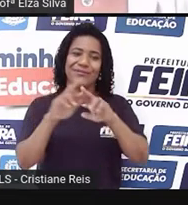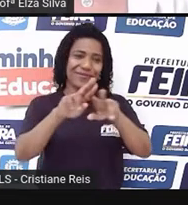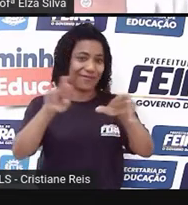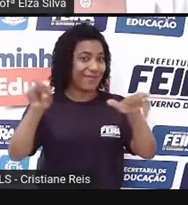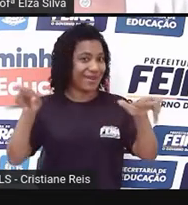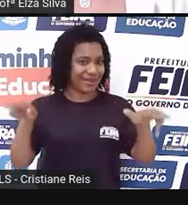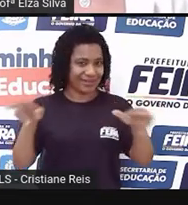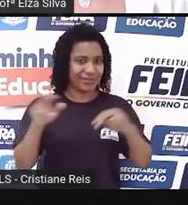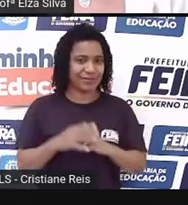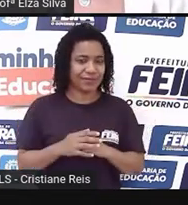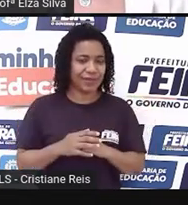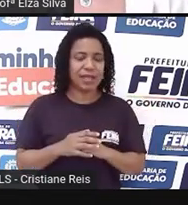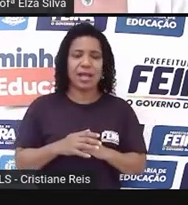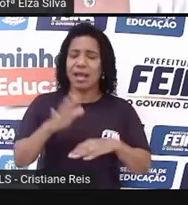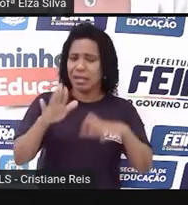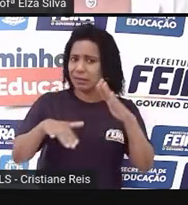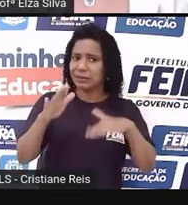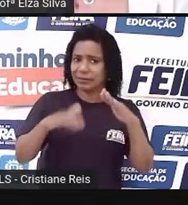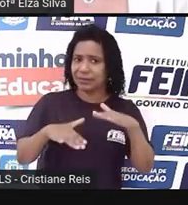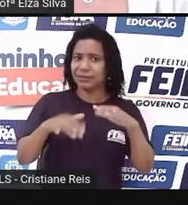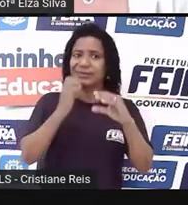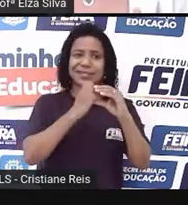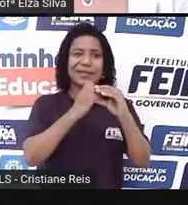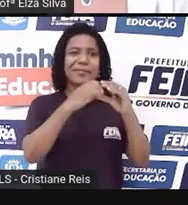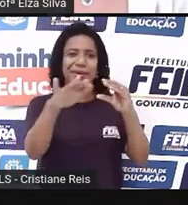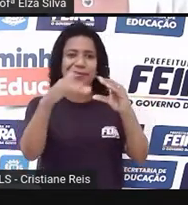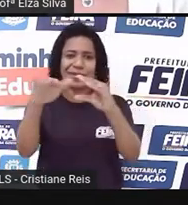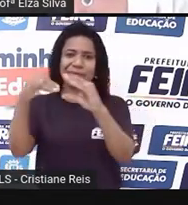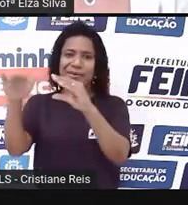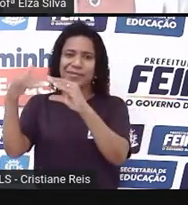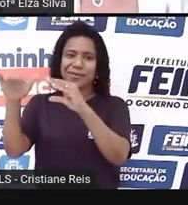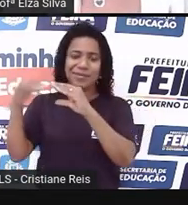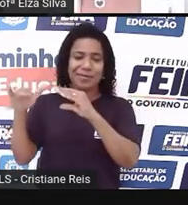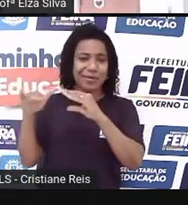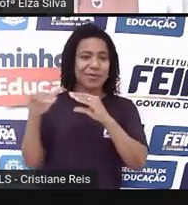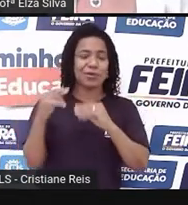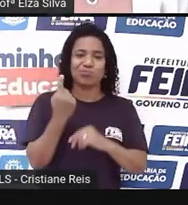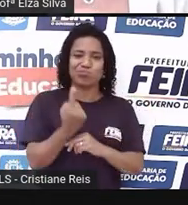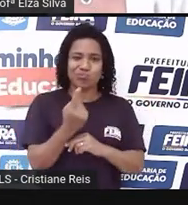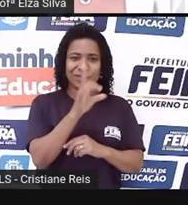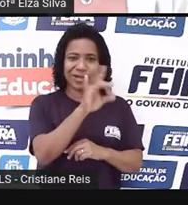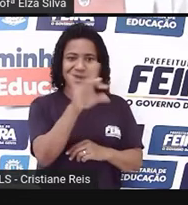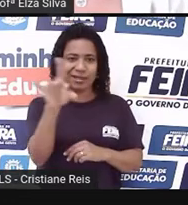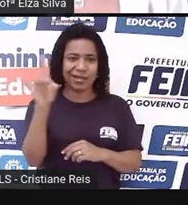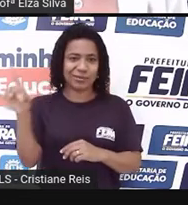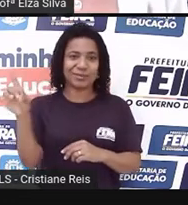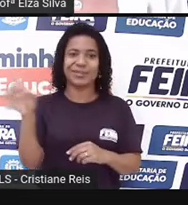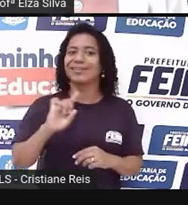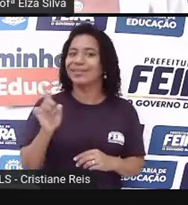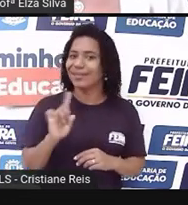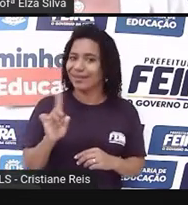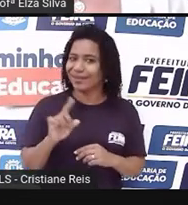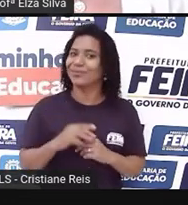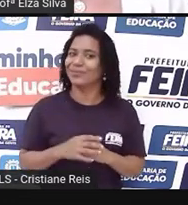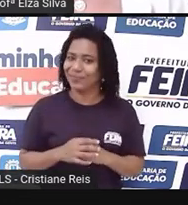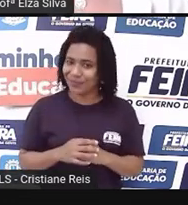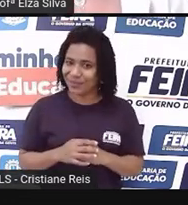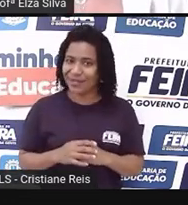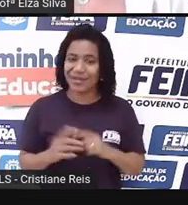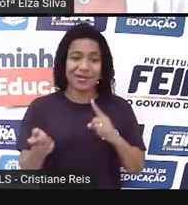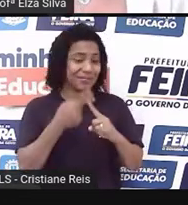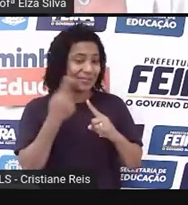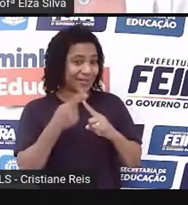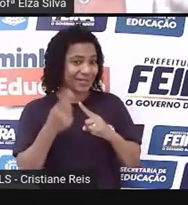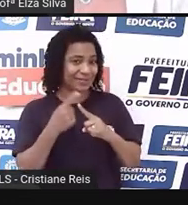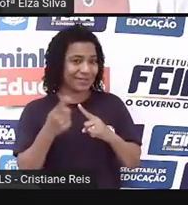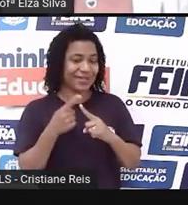várias pessoas. Então, para você não ter que remeter esse e-mail individualmente, você coloca aqui todos os endereços de